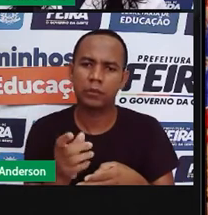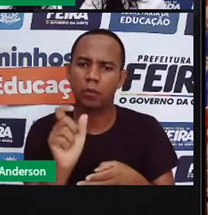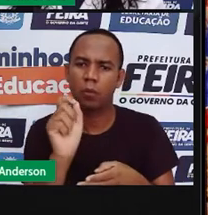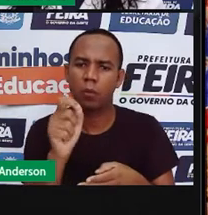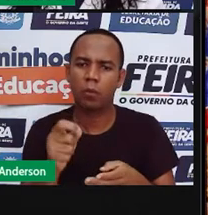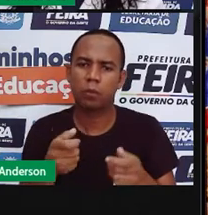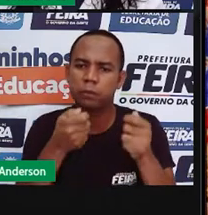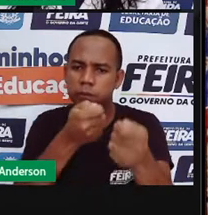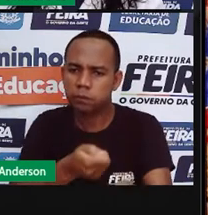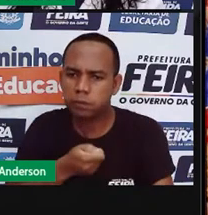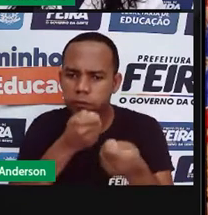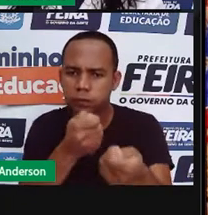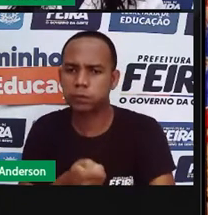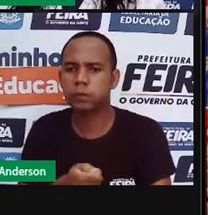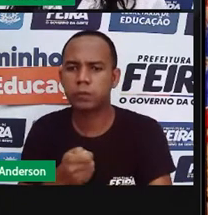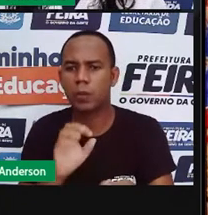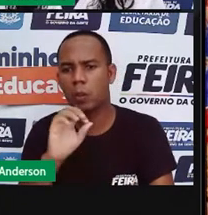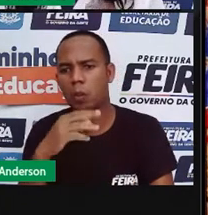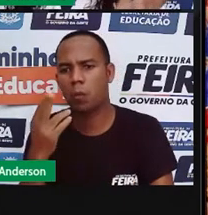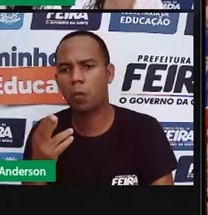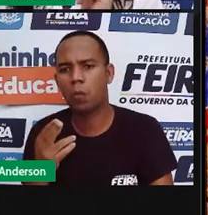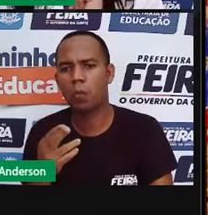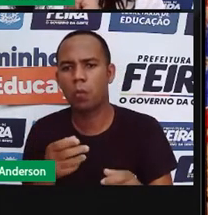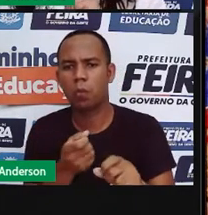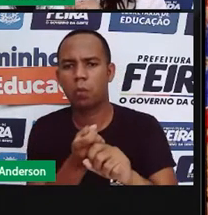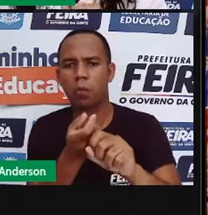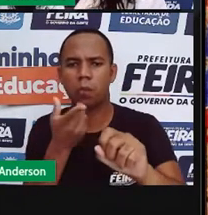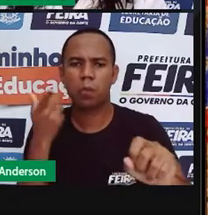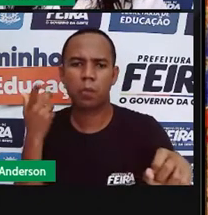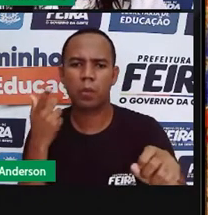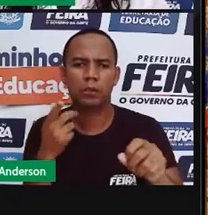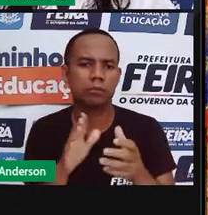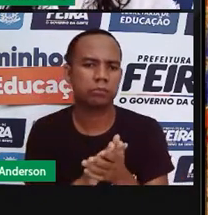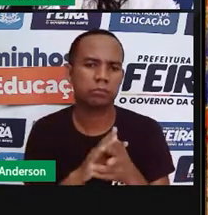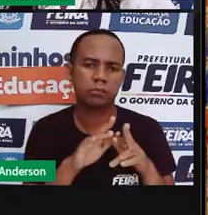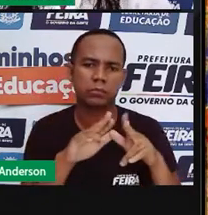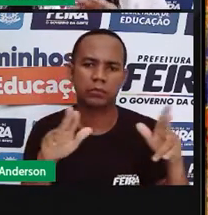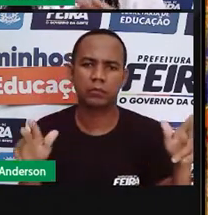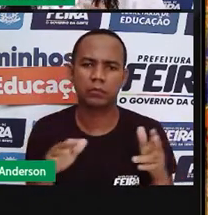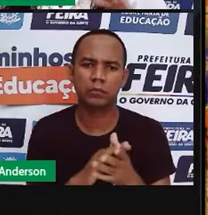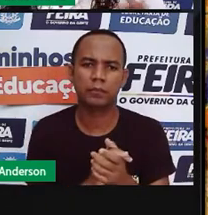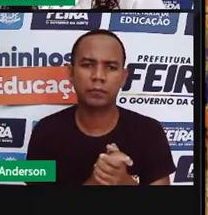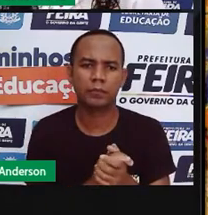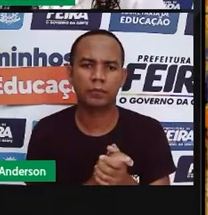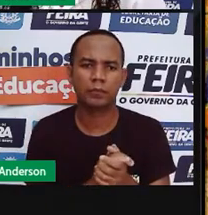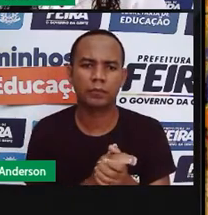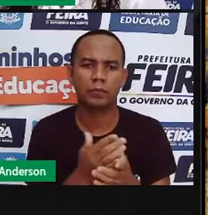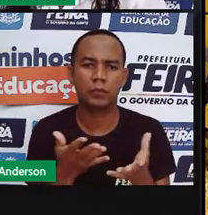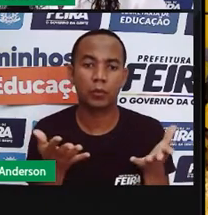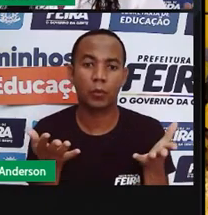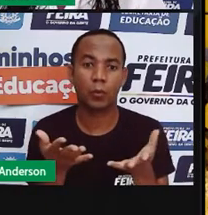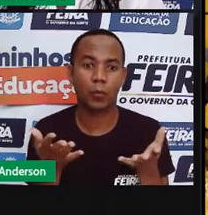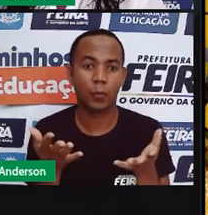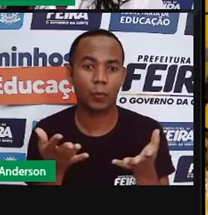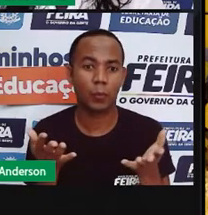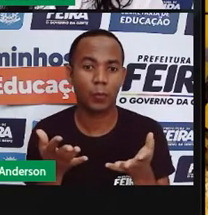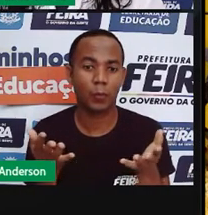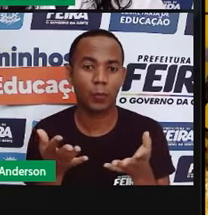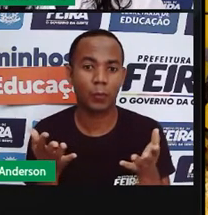já teve oportunidade de vê-las? Vamos continuar. Olha hoje a